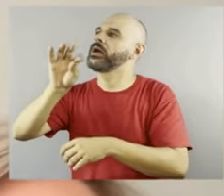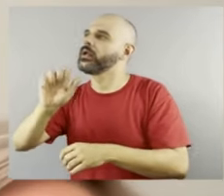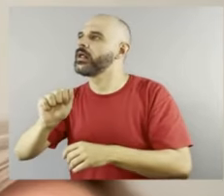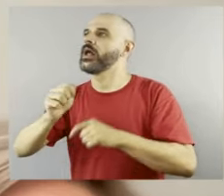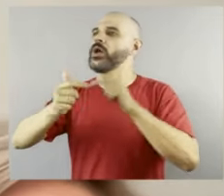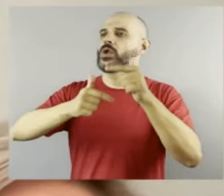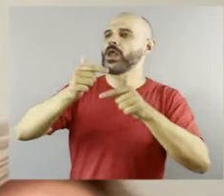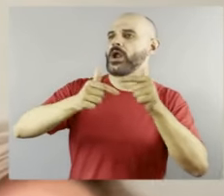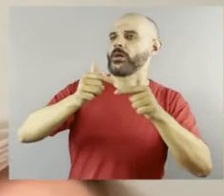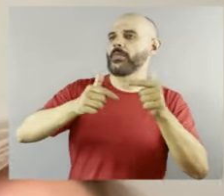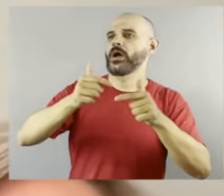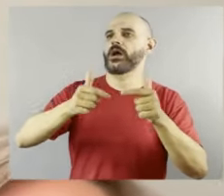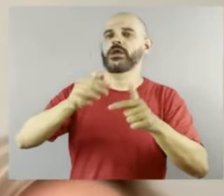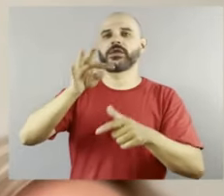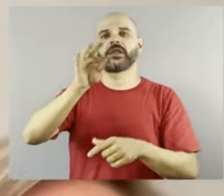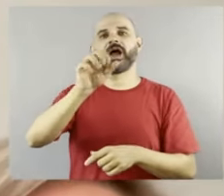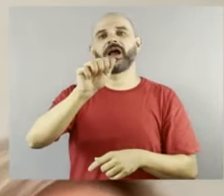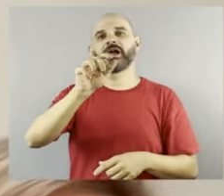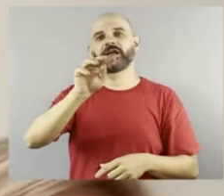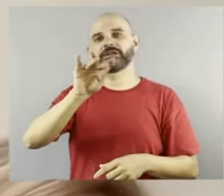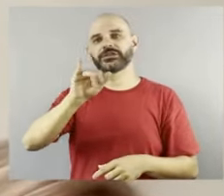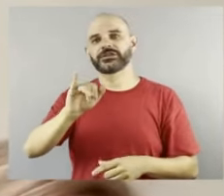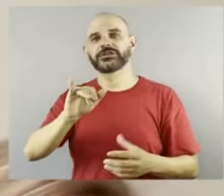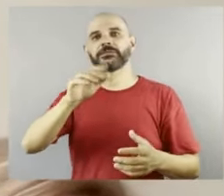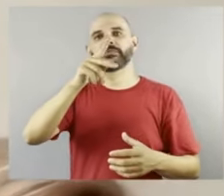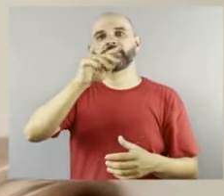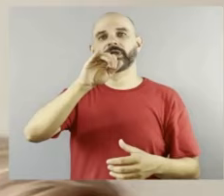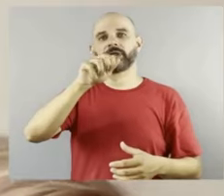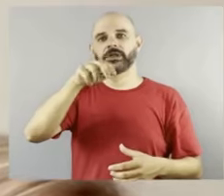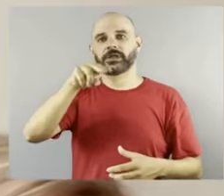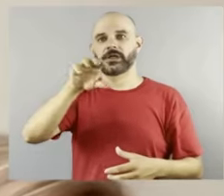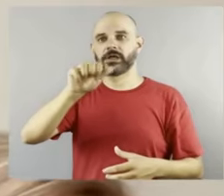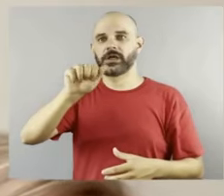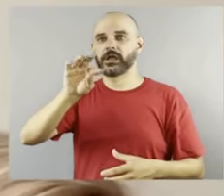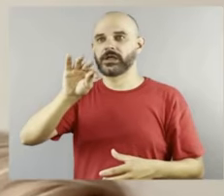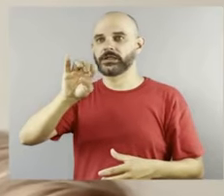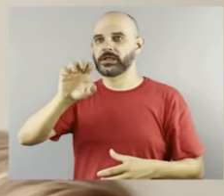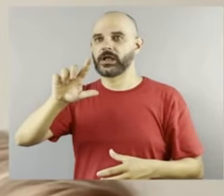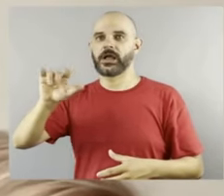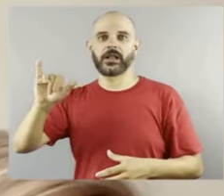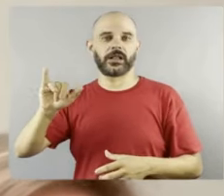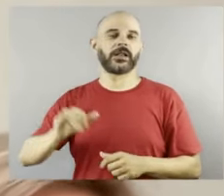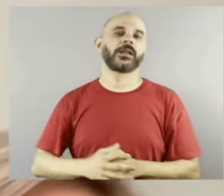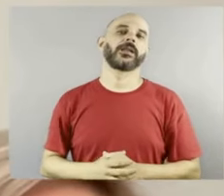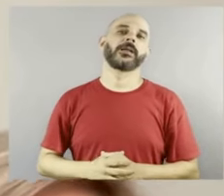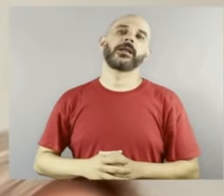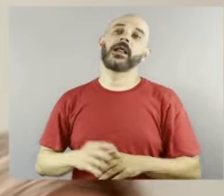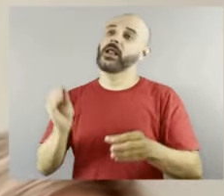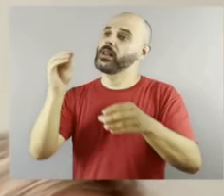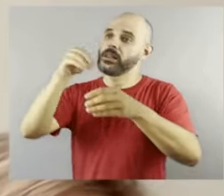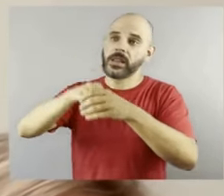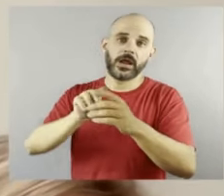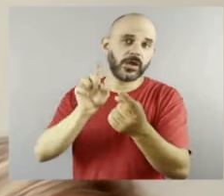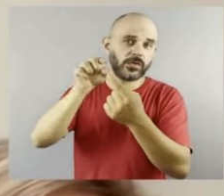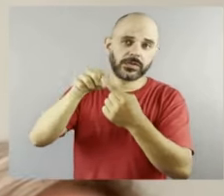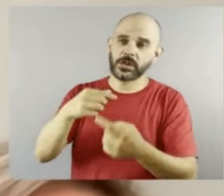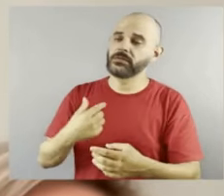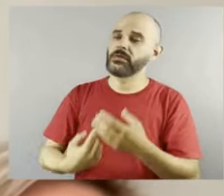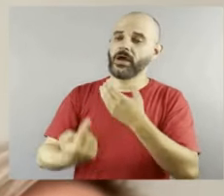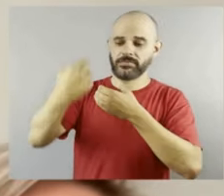penso muito porque está dentro do escopo, está enraizado na gente, né, o nosso pensamento